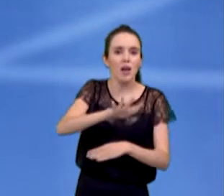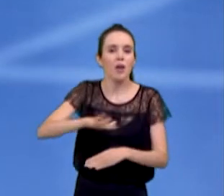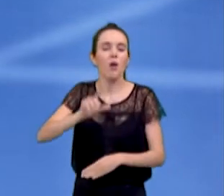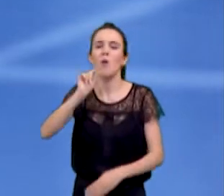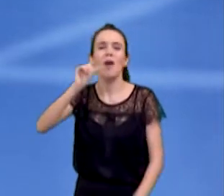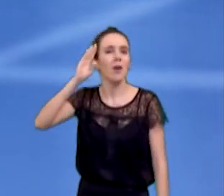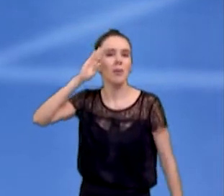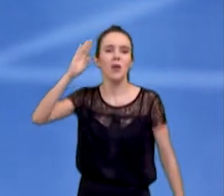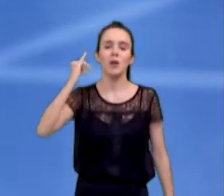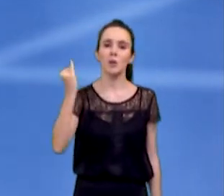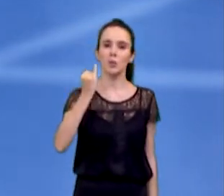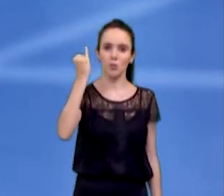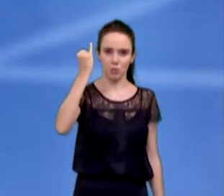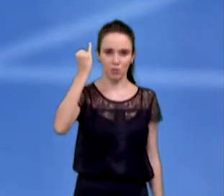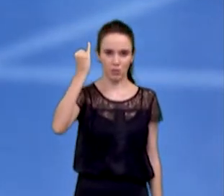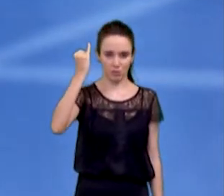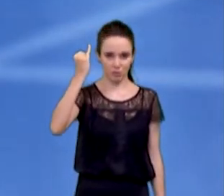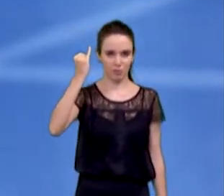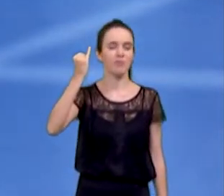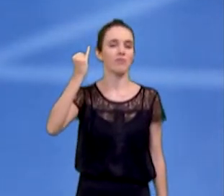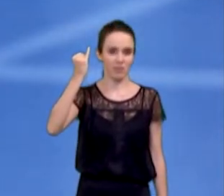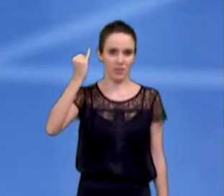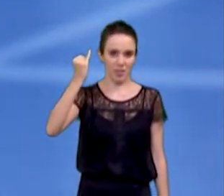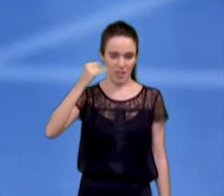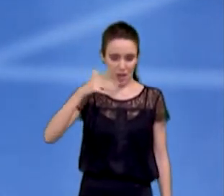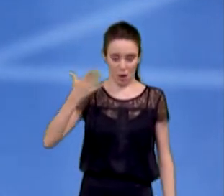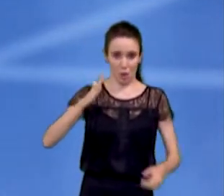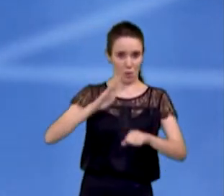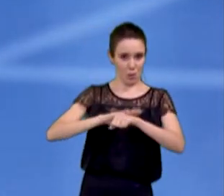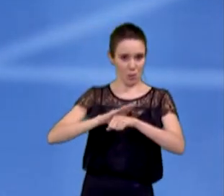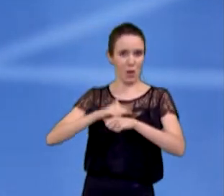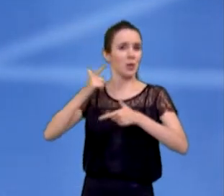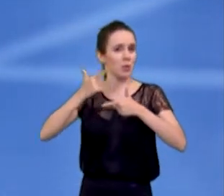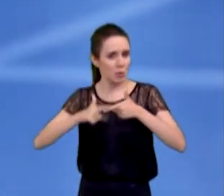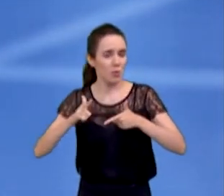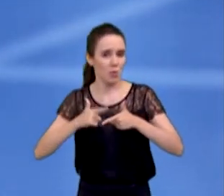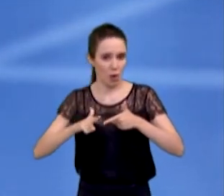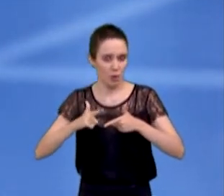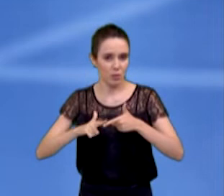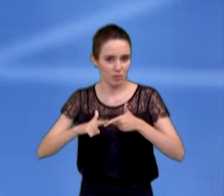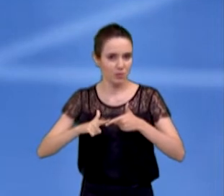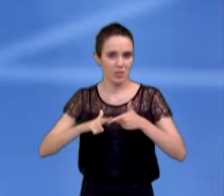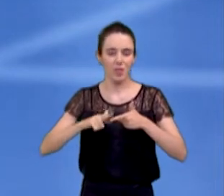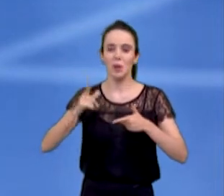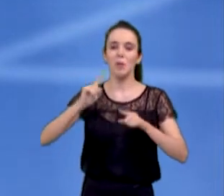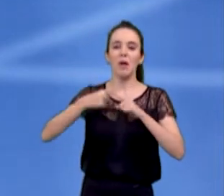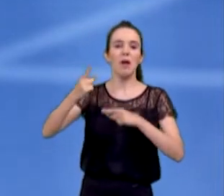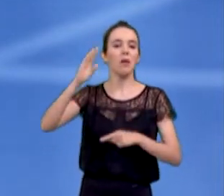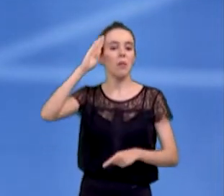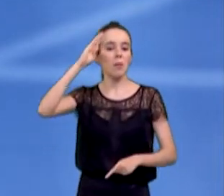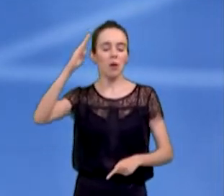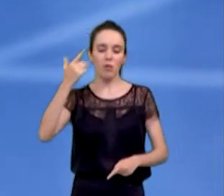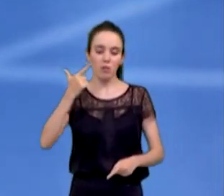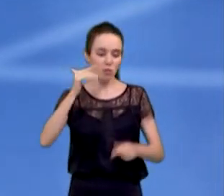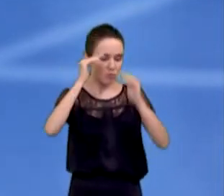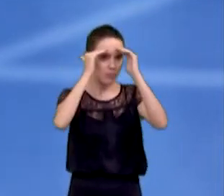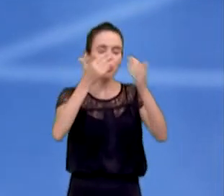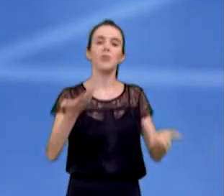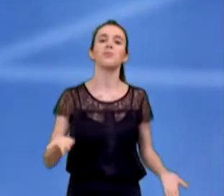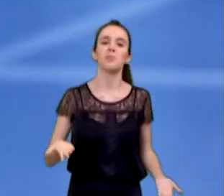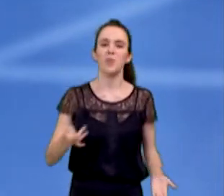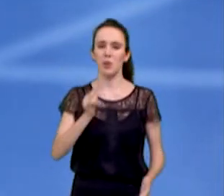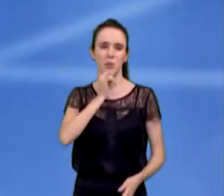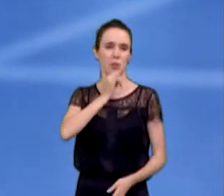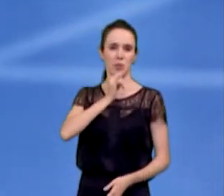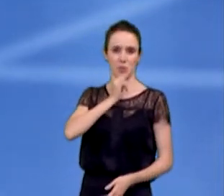importante. Então a gente percebe que num momento de crise, determinadas prioridades não foram consideradas. Por exemplo,